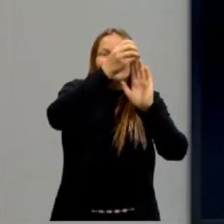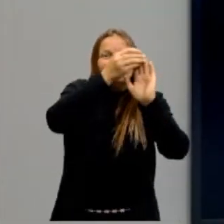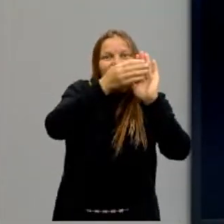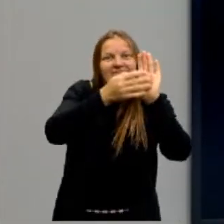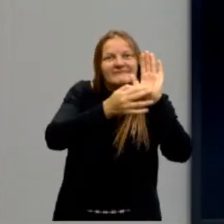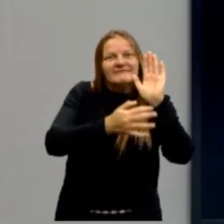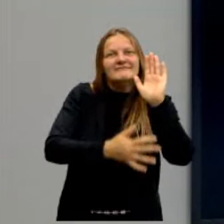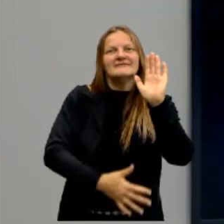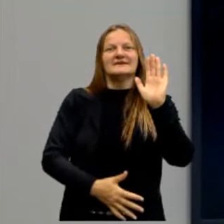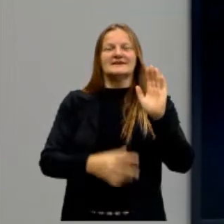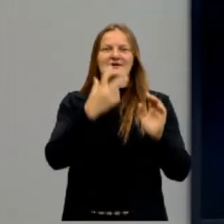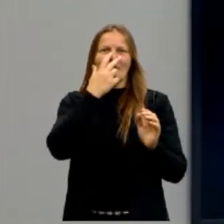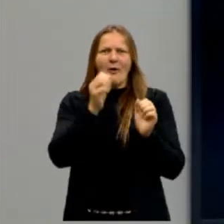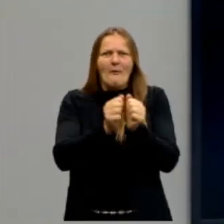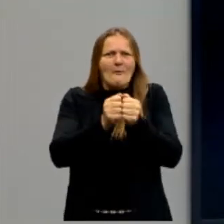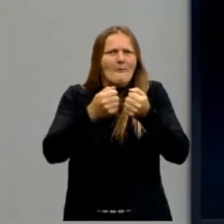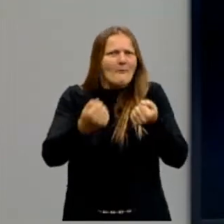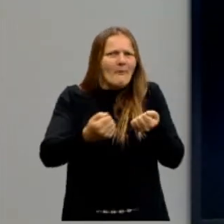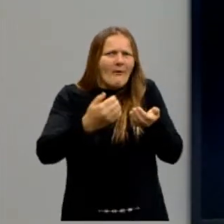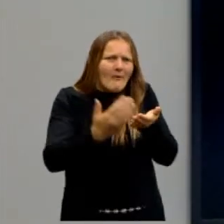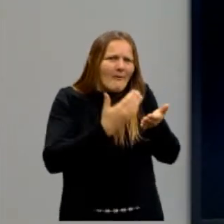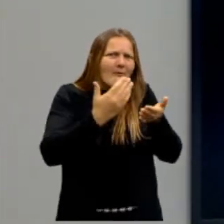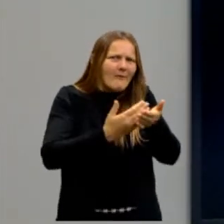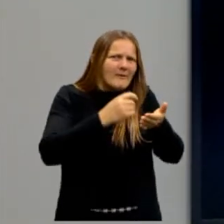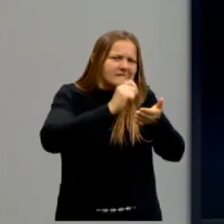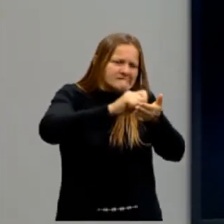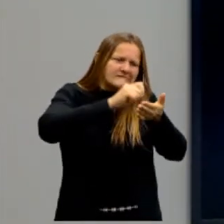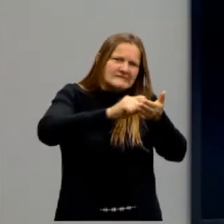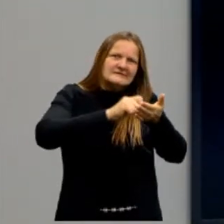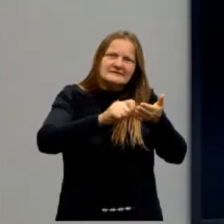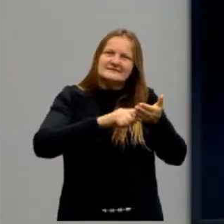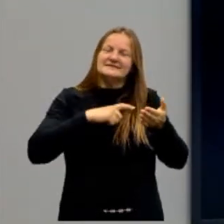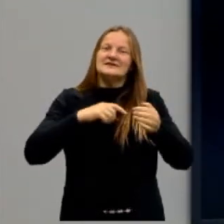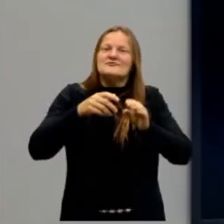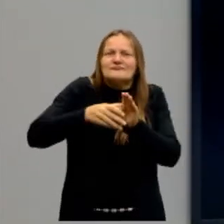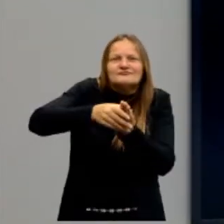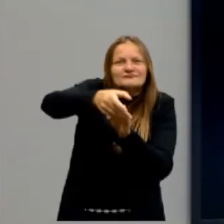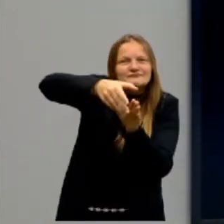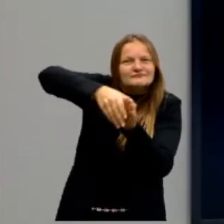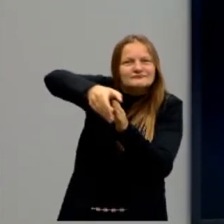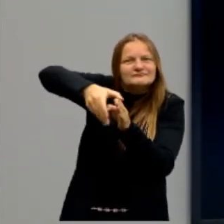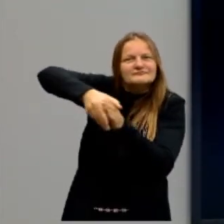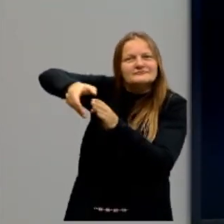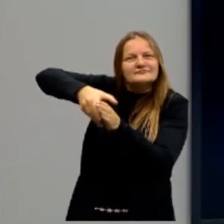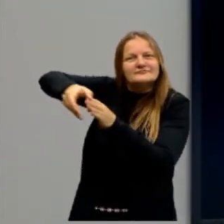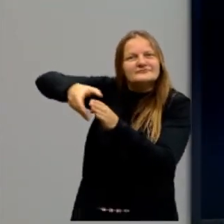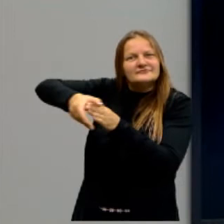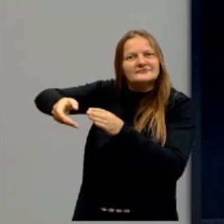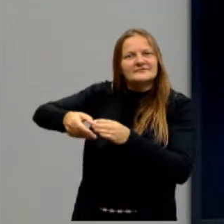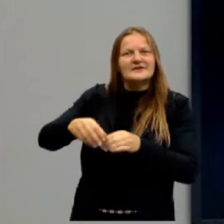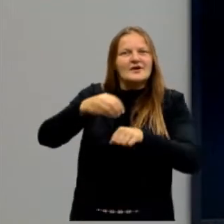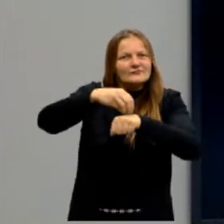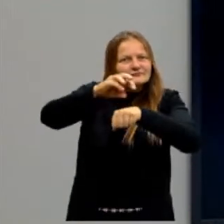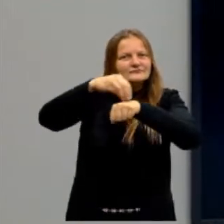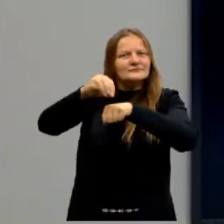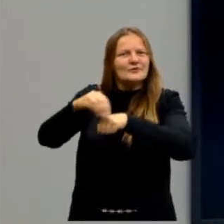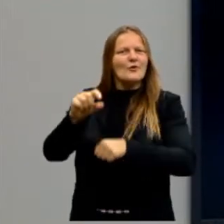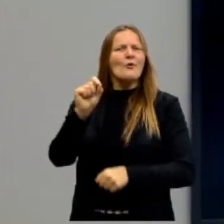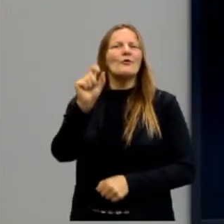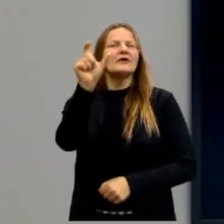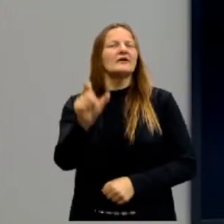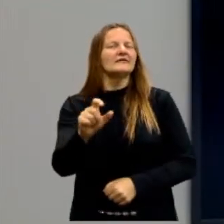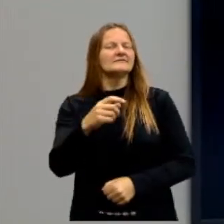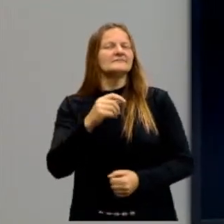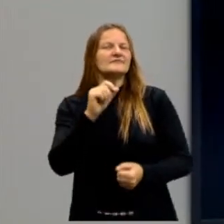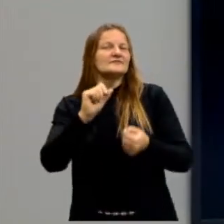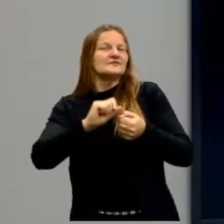quase que uma apostila que ele escreve, instruindo um jovenzinho de como deve ser o governante, quais devem